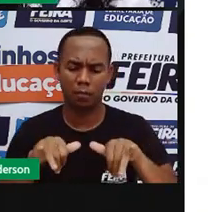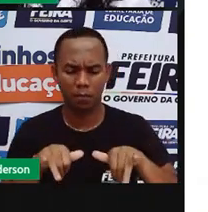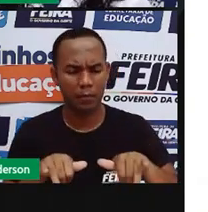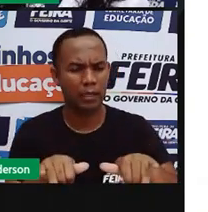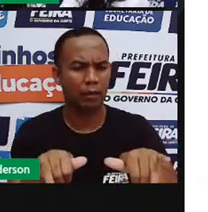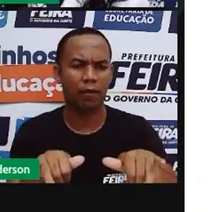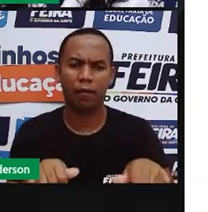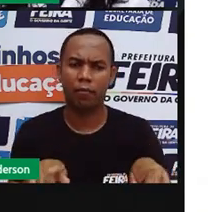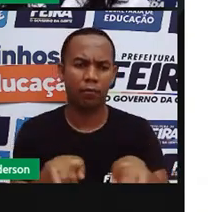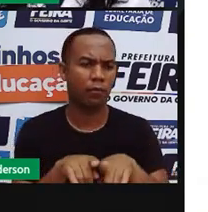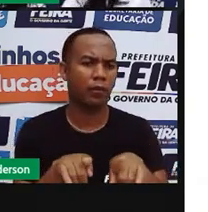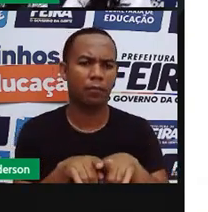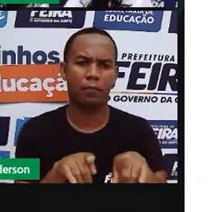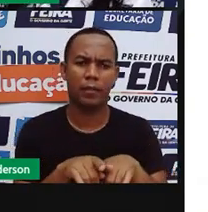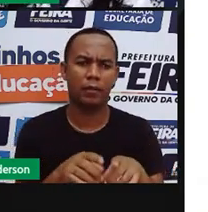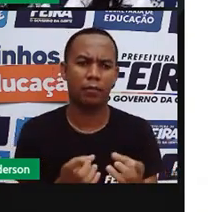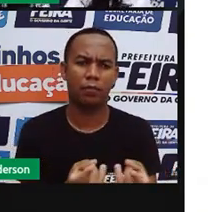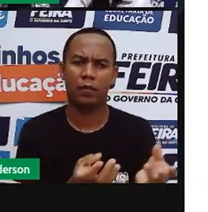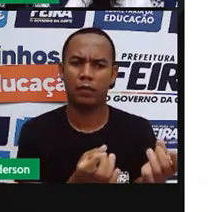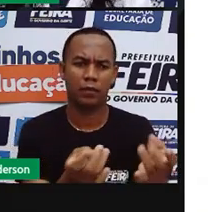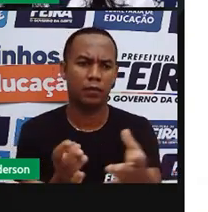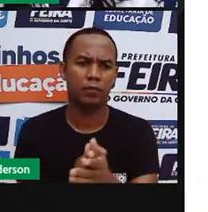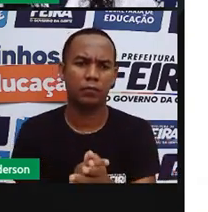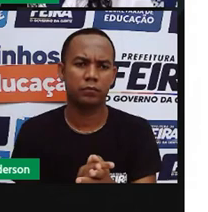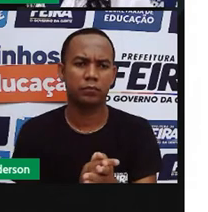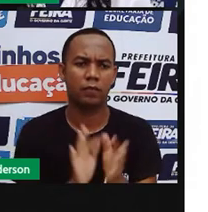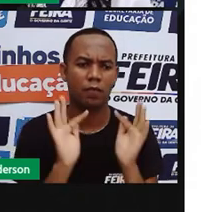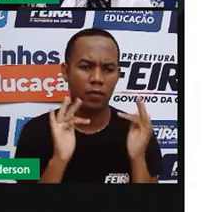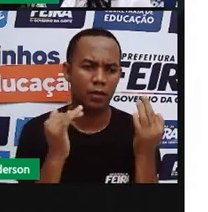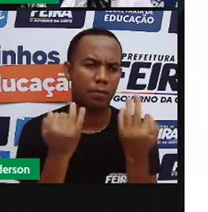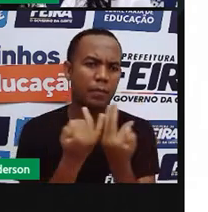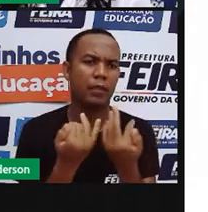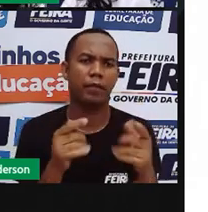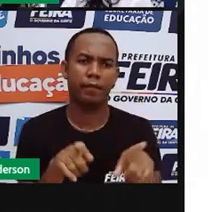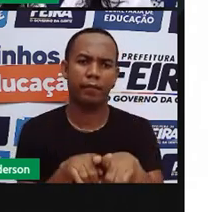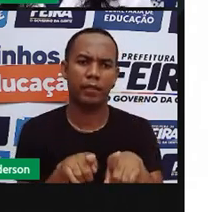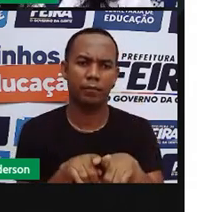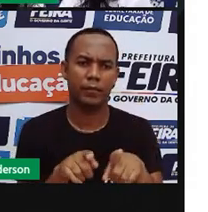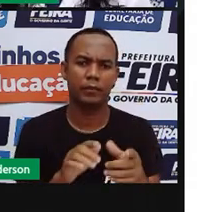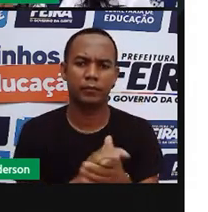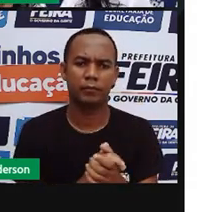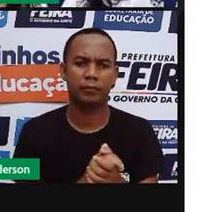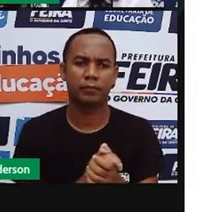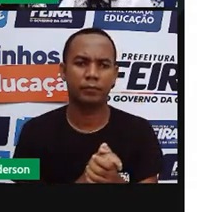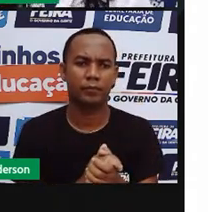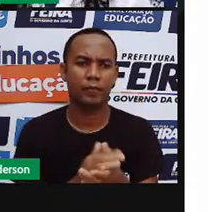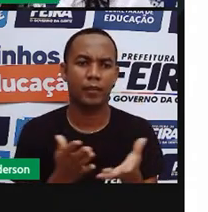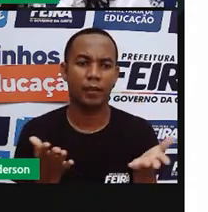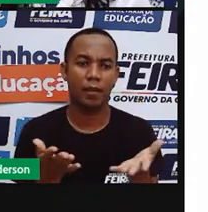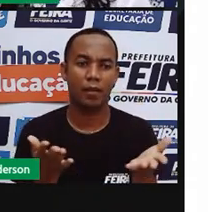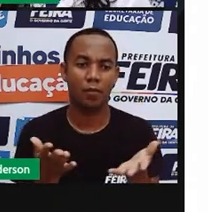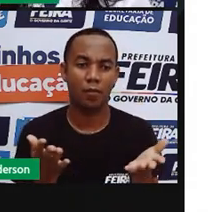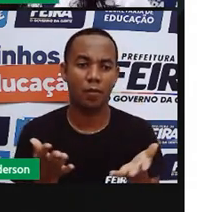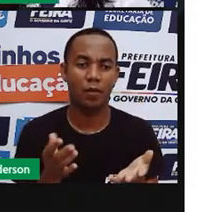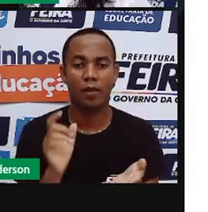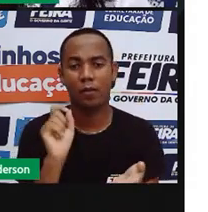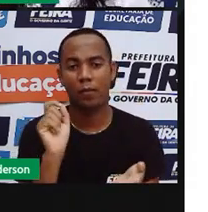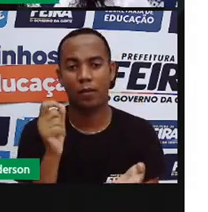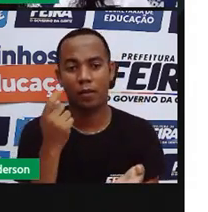gera renda para eles e uma boa alimentação para nós. E agora você vai me responder.